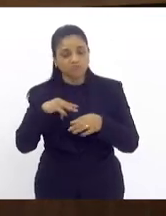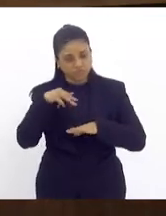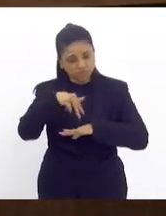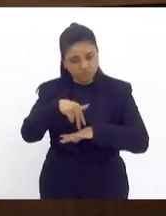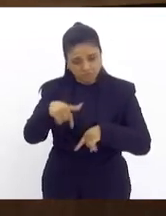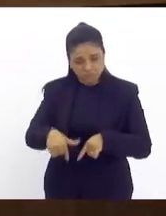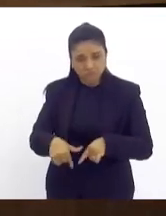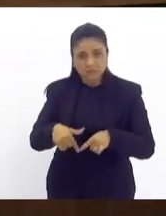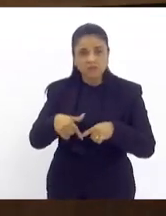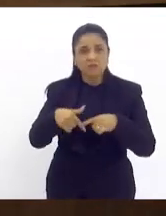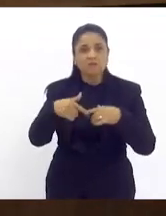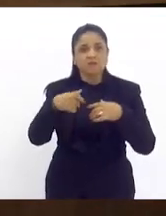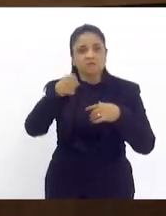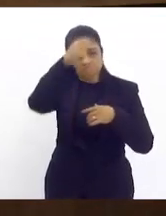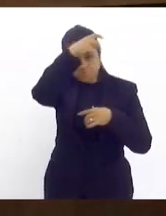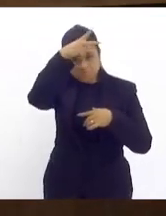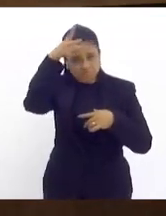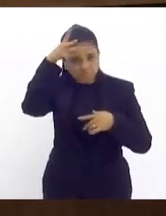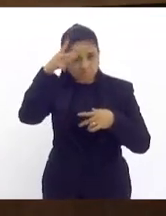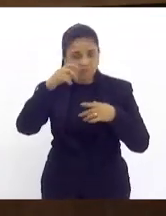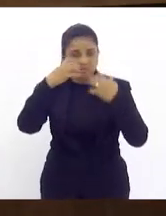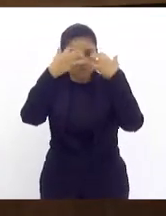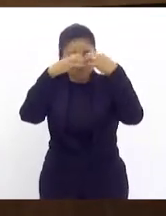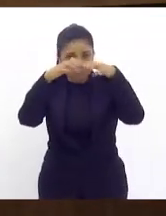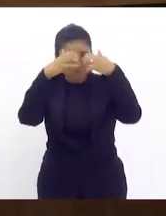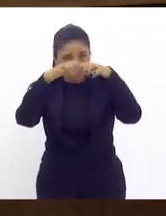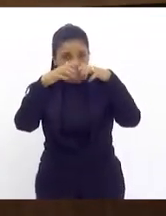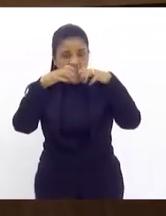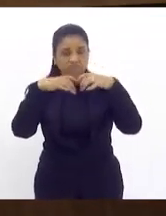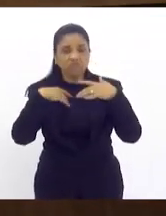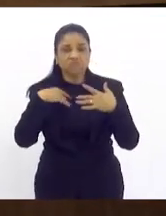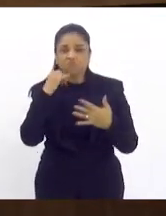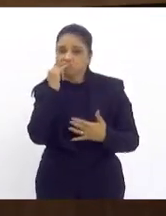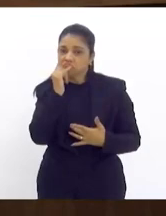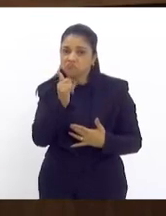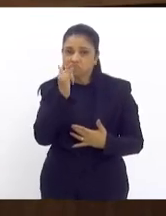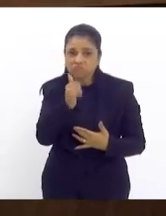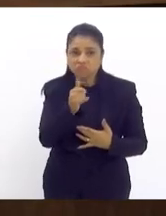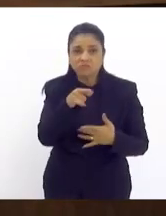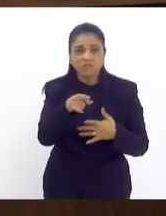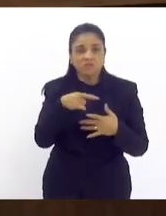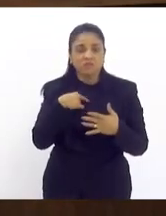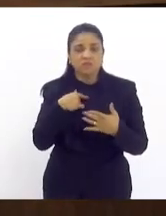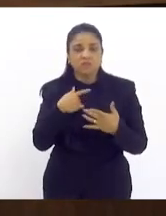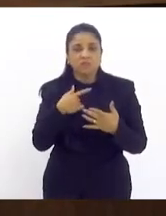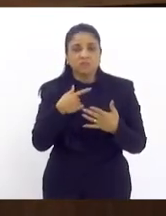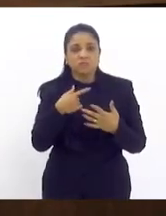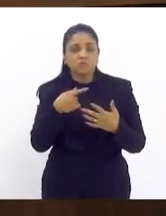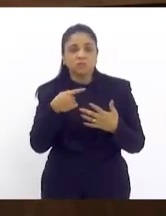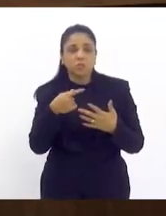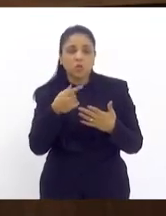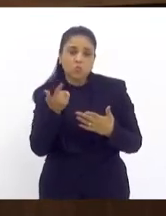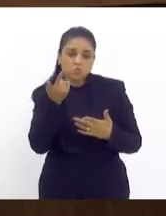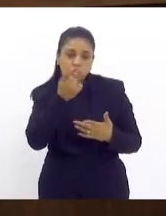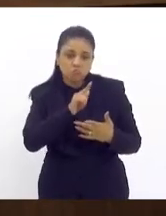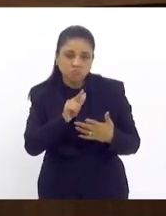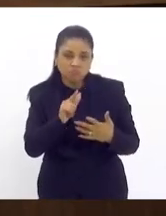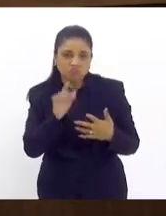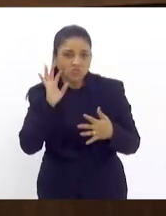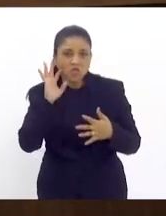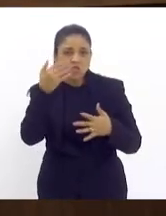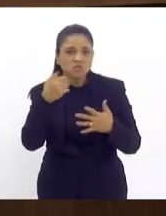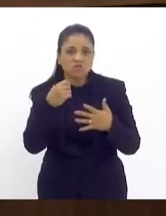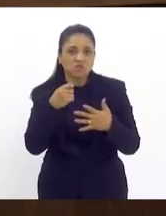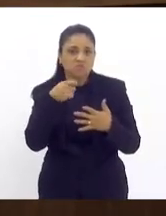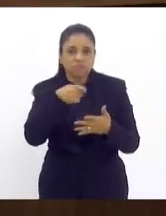a prefeitura de Petrópolis criou óbices a concessão do benefício uma vez que não se dignava meia